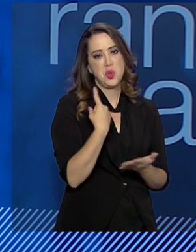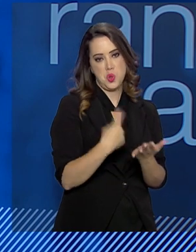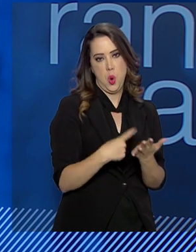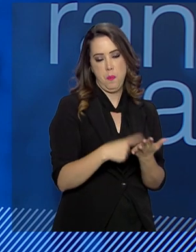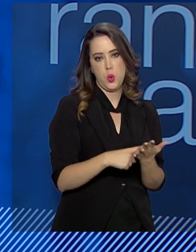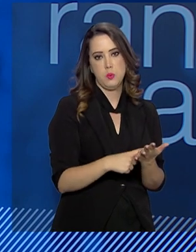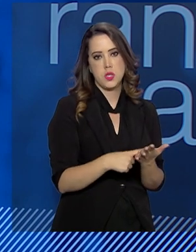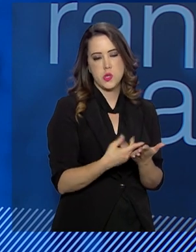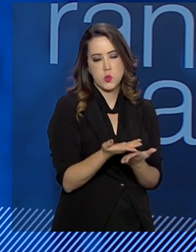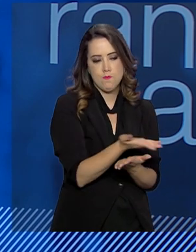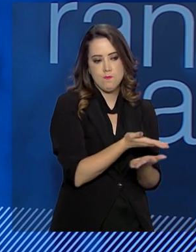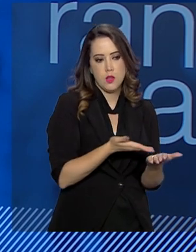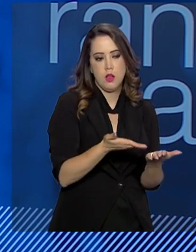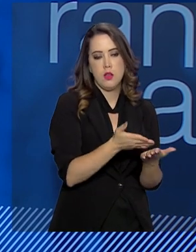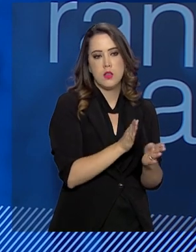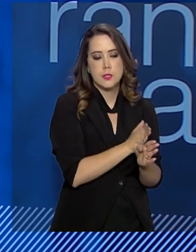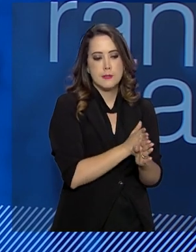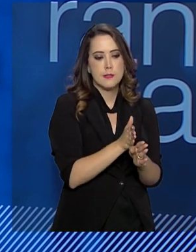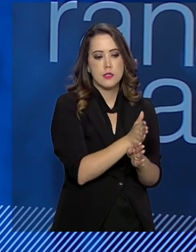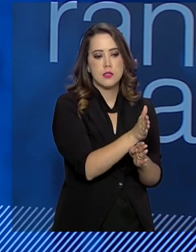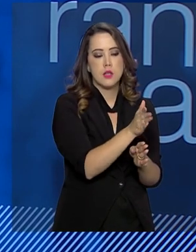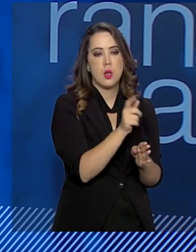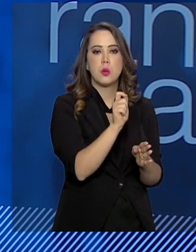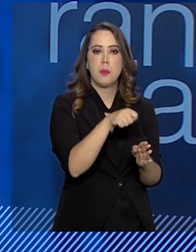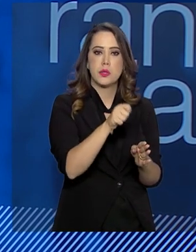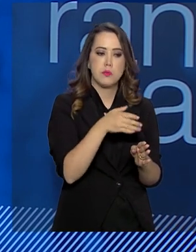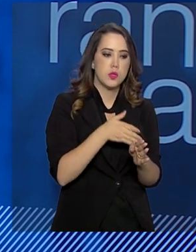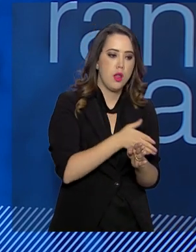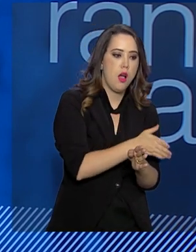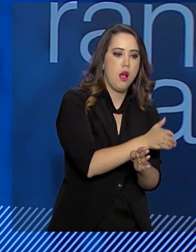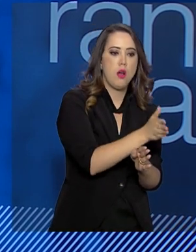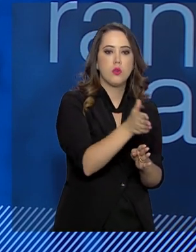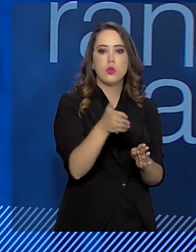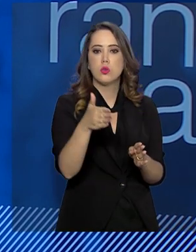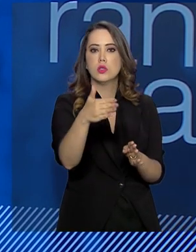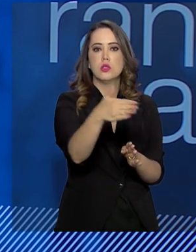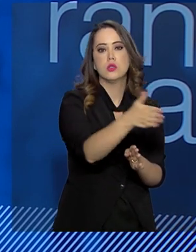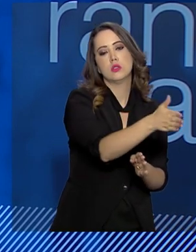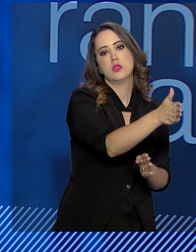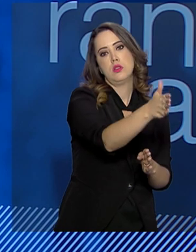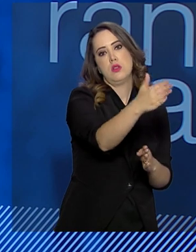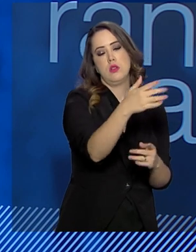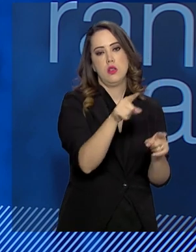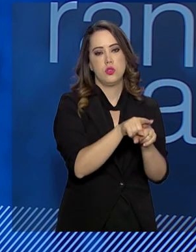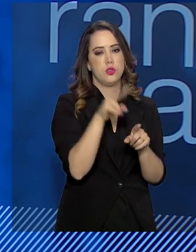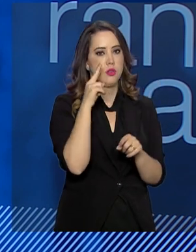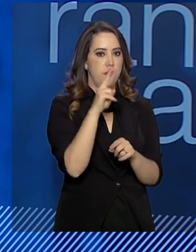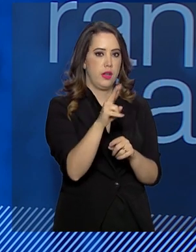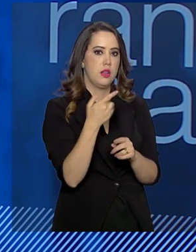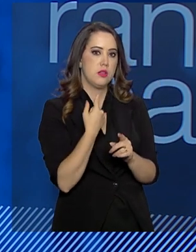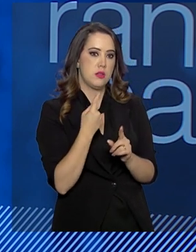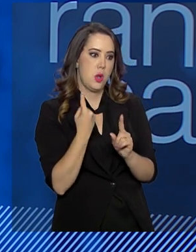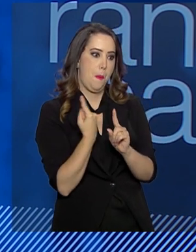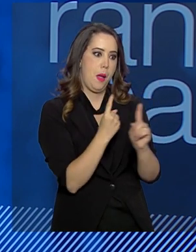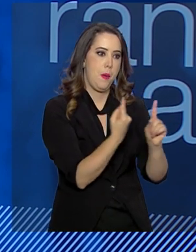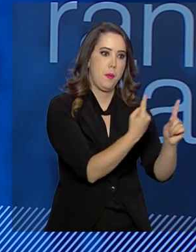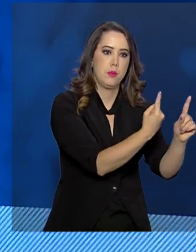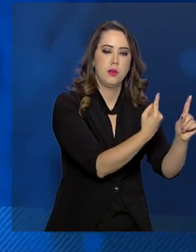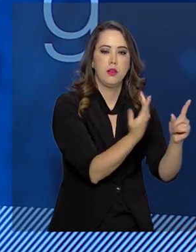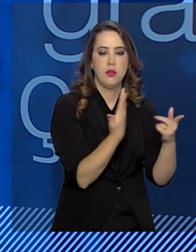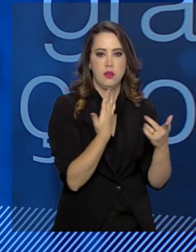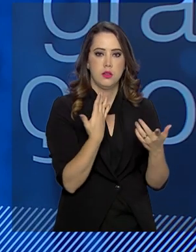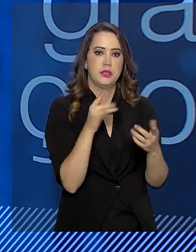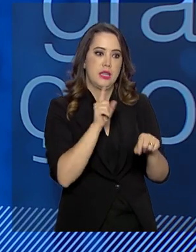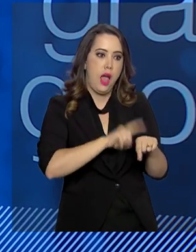faixa, essa possibilidade, a gente está falando do Hot Per City, da perseguição à quente, vamos